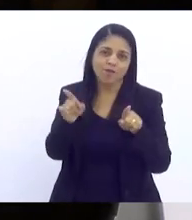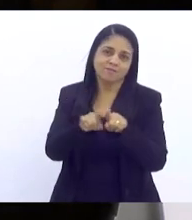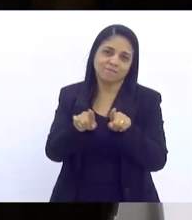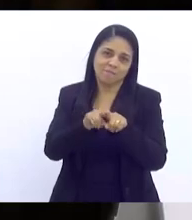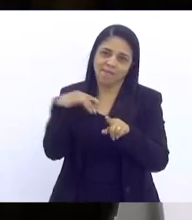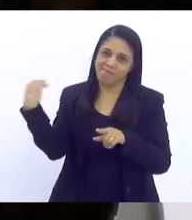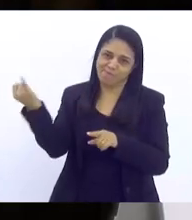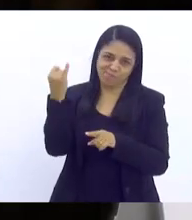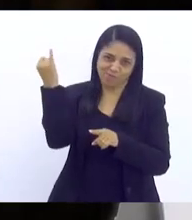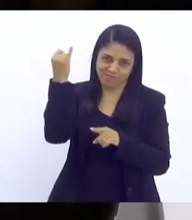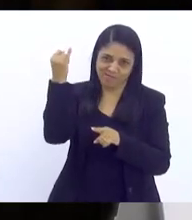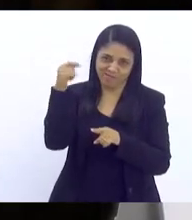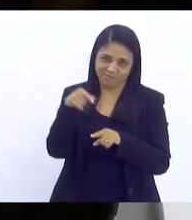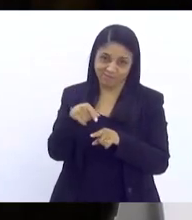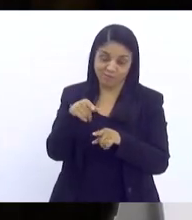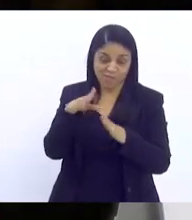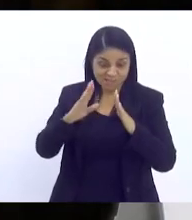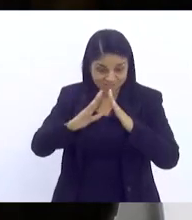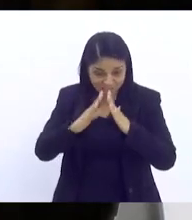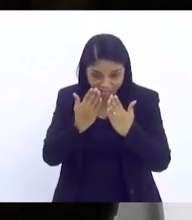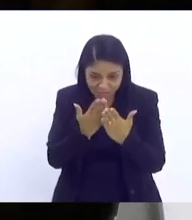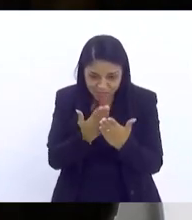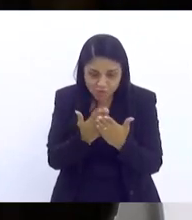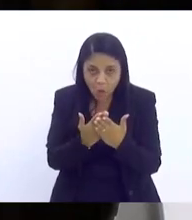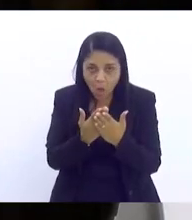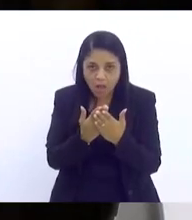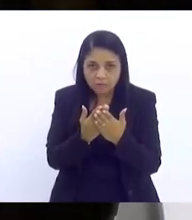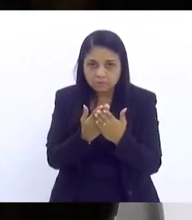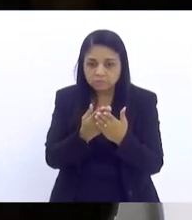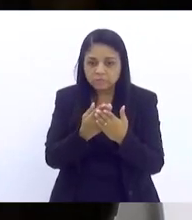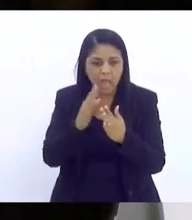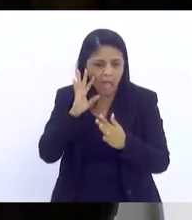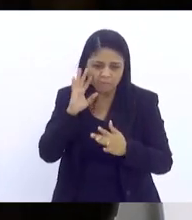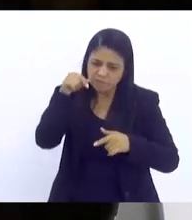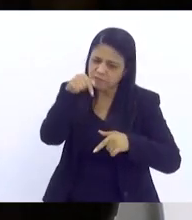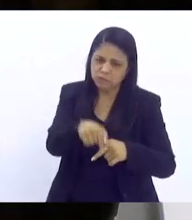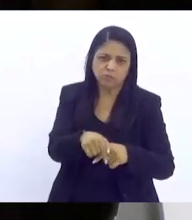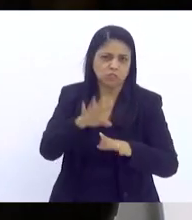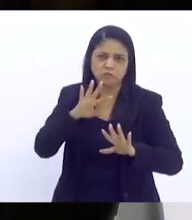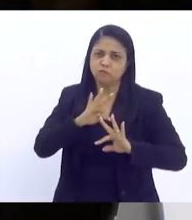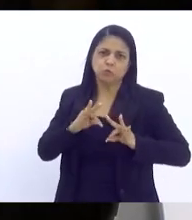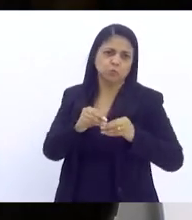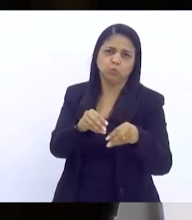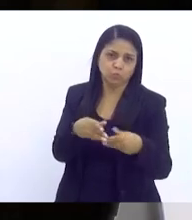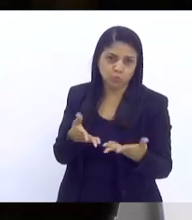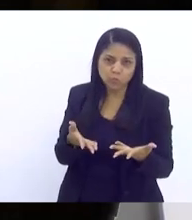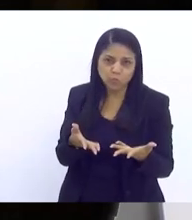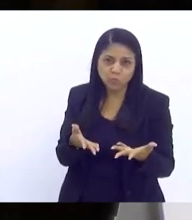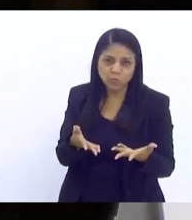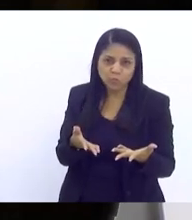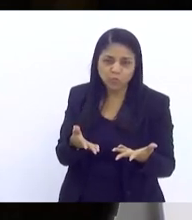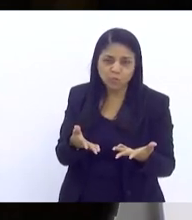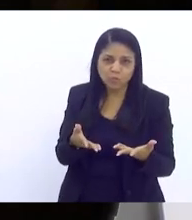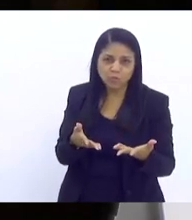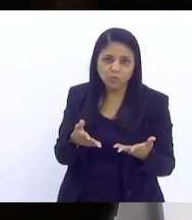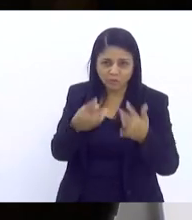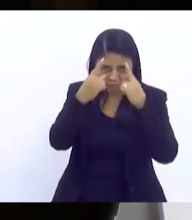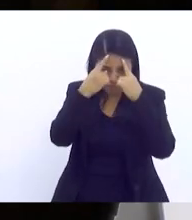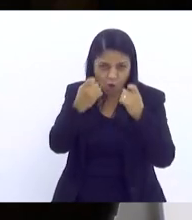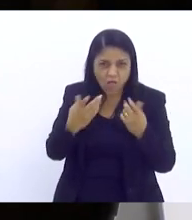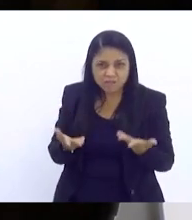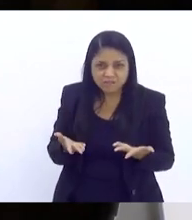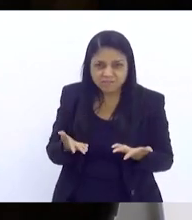Nela é depositada toda a panaceia de situações e de resoluções em relação aos nossos casos de violência.